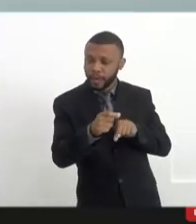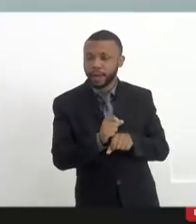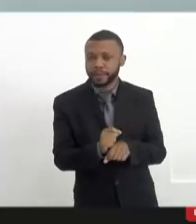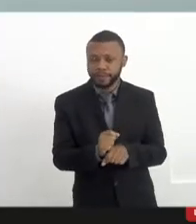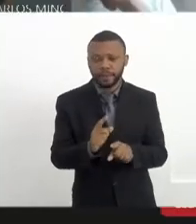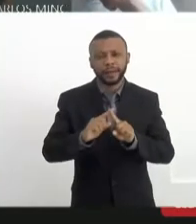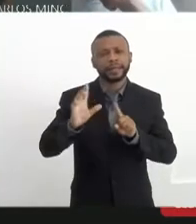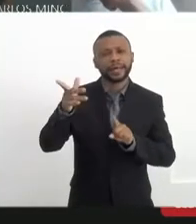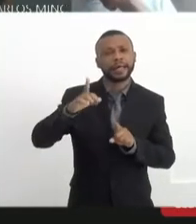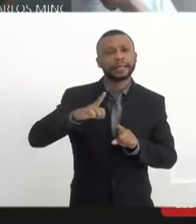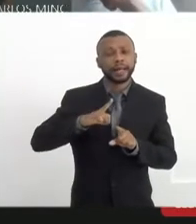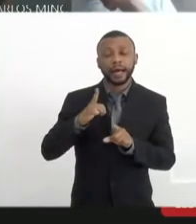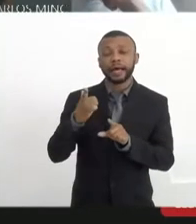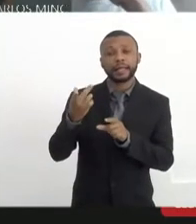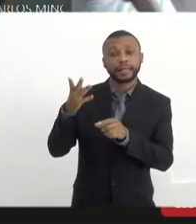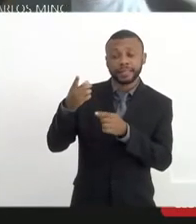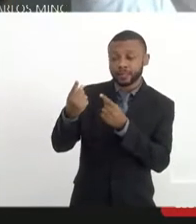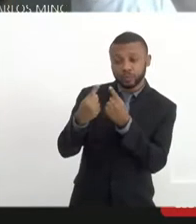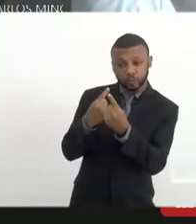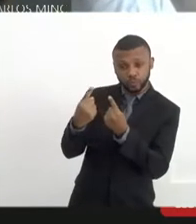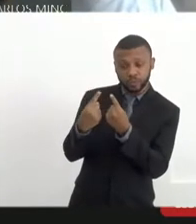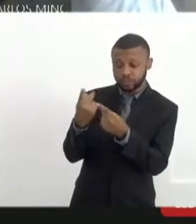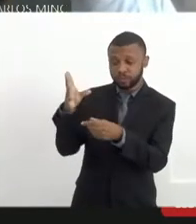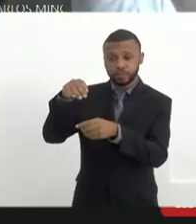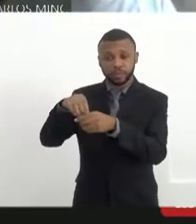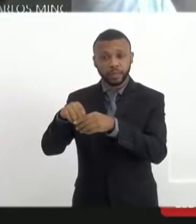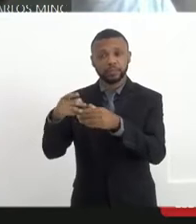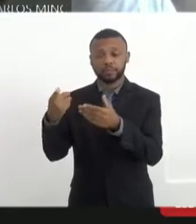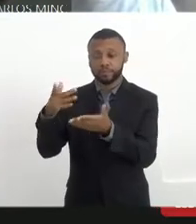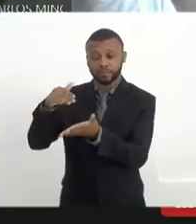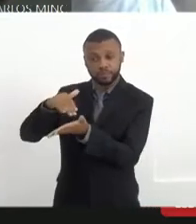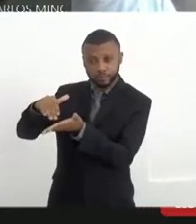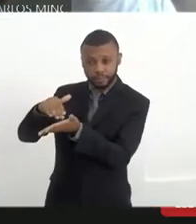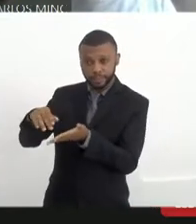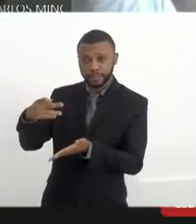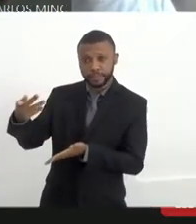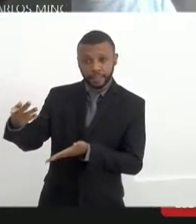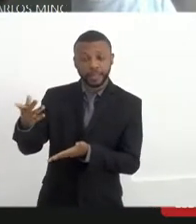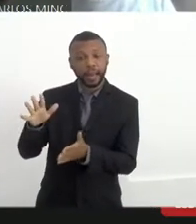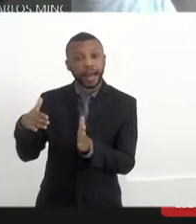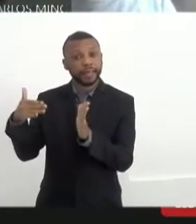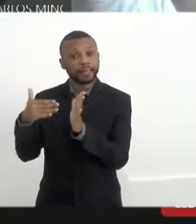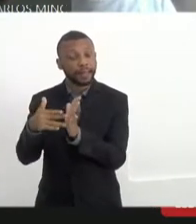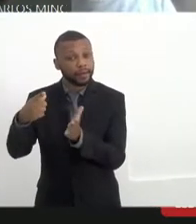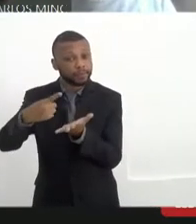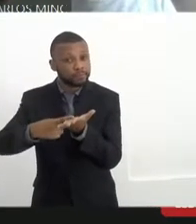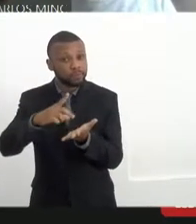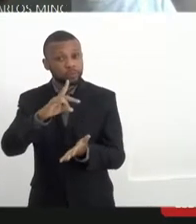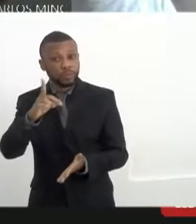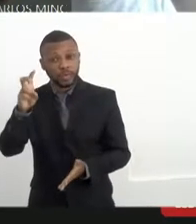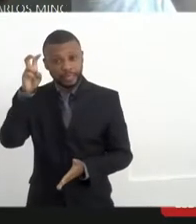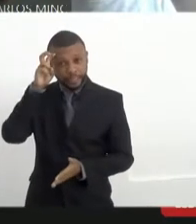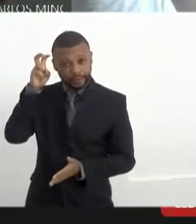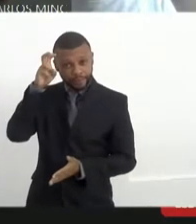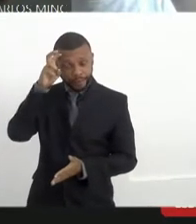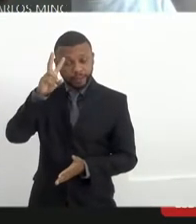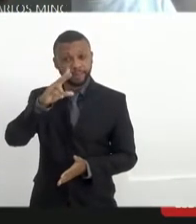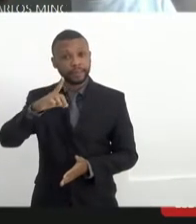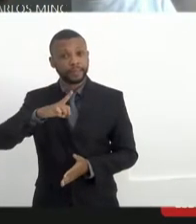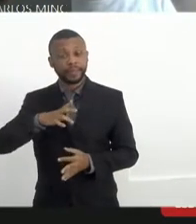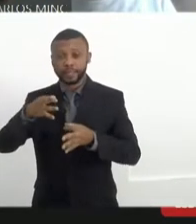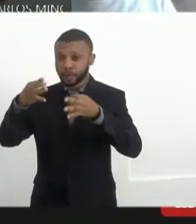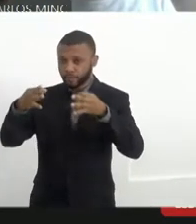gabinete dele e, provavelmente, até segunda-feira a gente terá essa confirmação. Mas acho que esse é um encaminhamento que já está aqui claro,